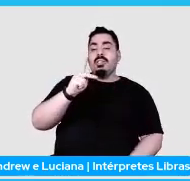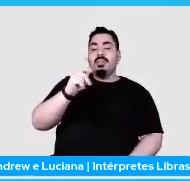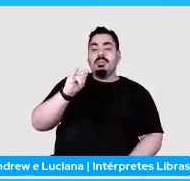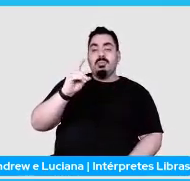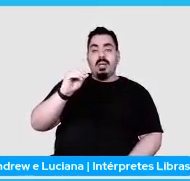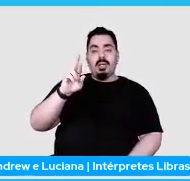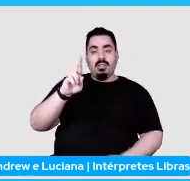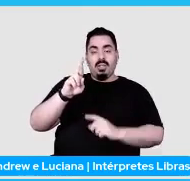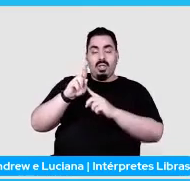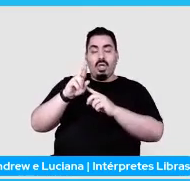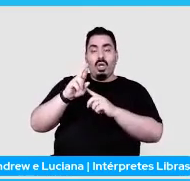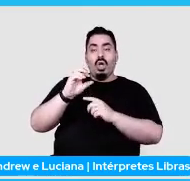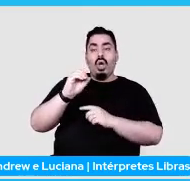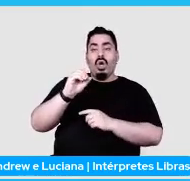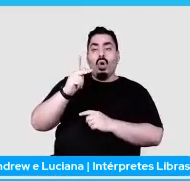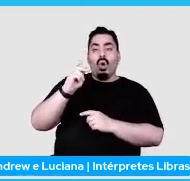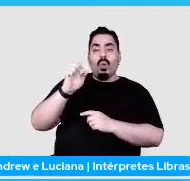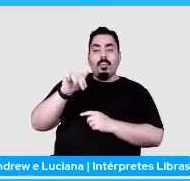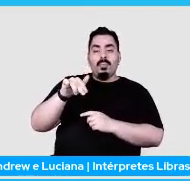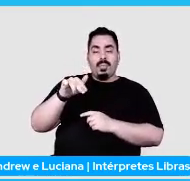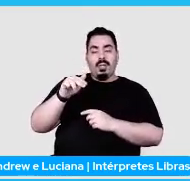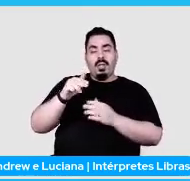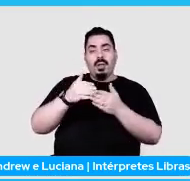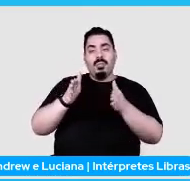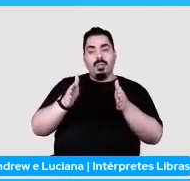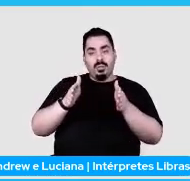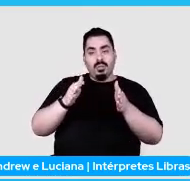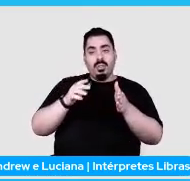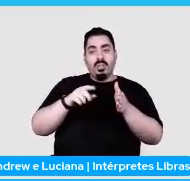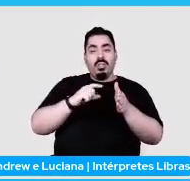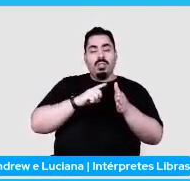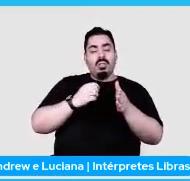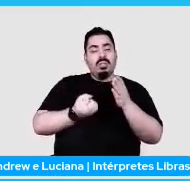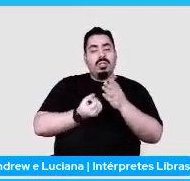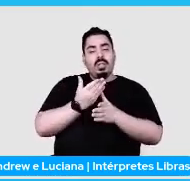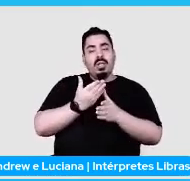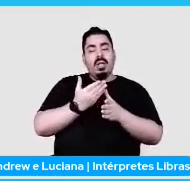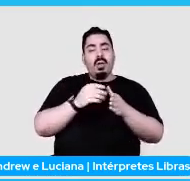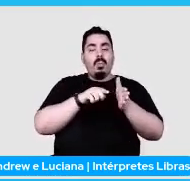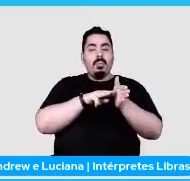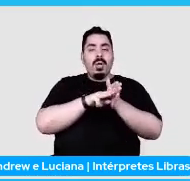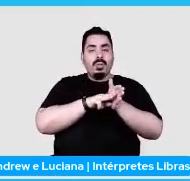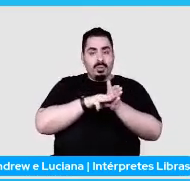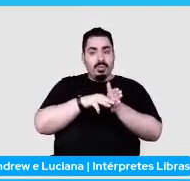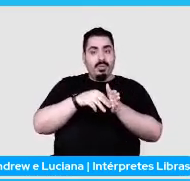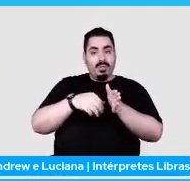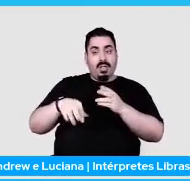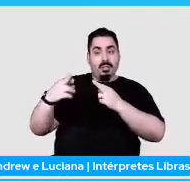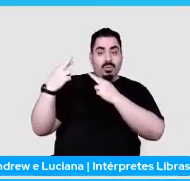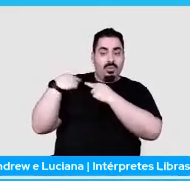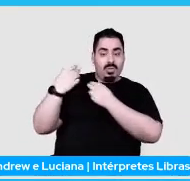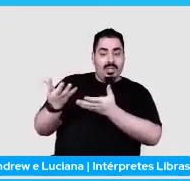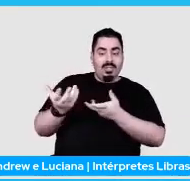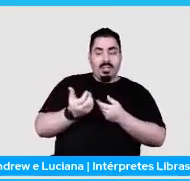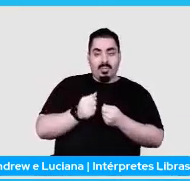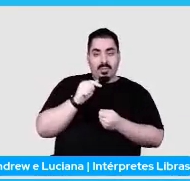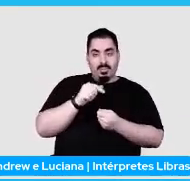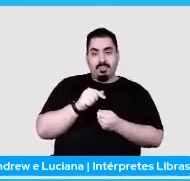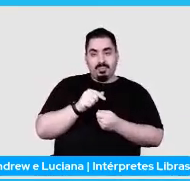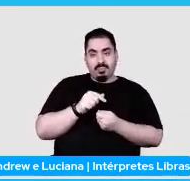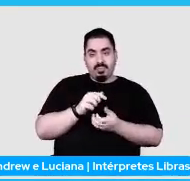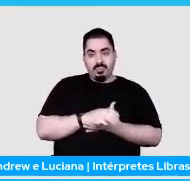atribuí um método que vai ser responsável por ouvir esse sinal. Aqui no spider-opened, que é esse método que eu estou responsável por ouvir,